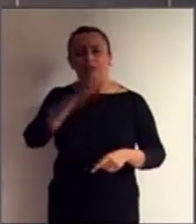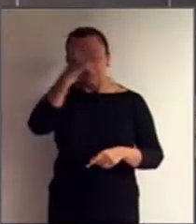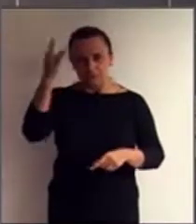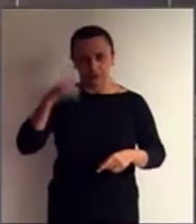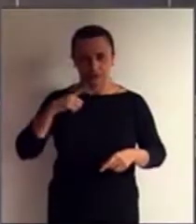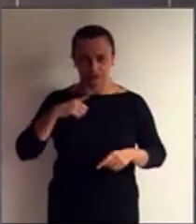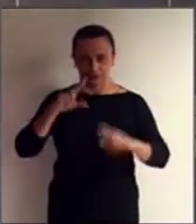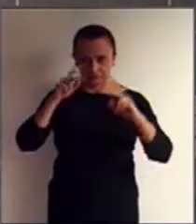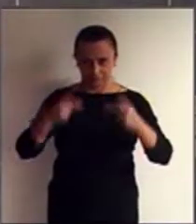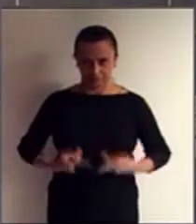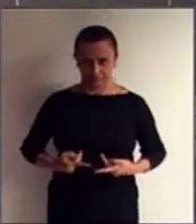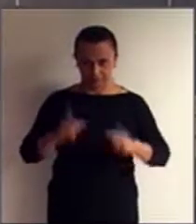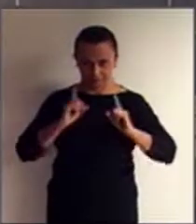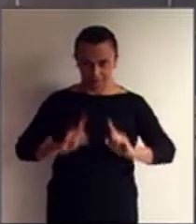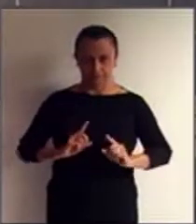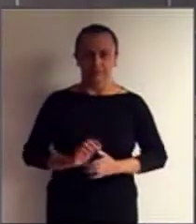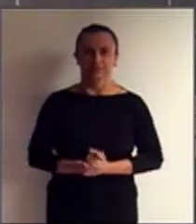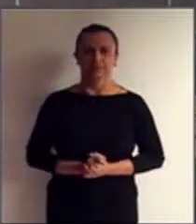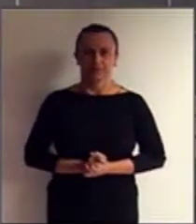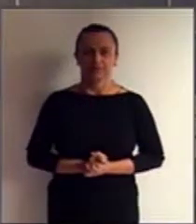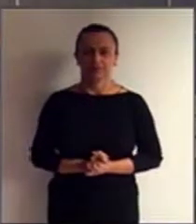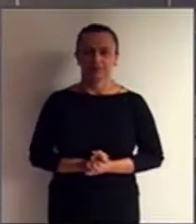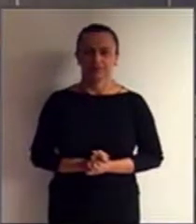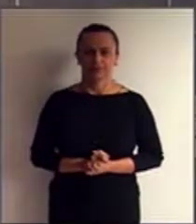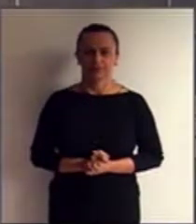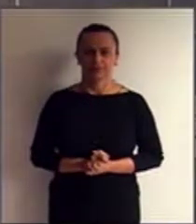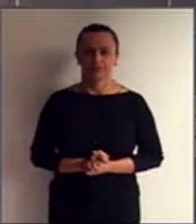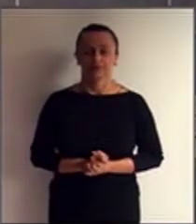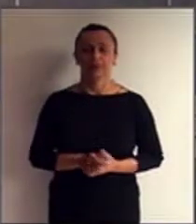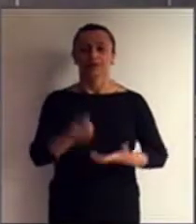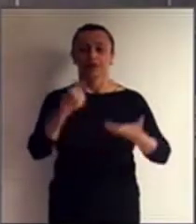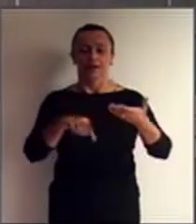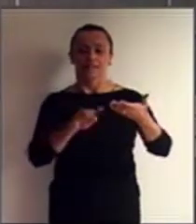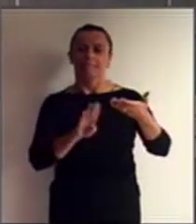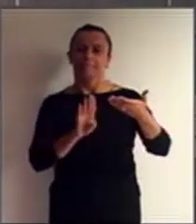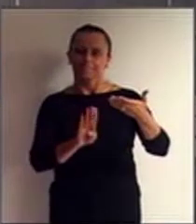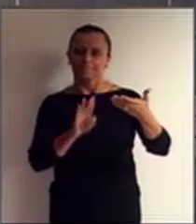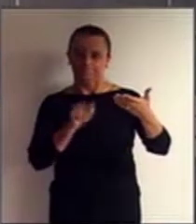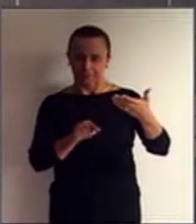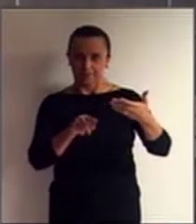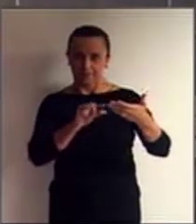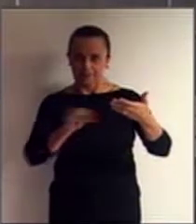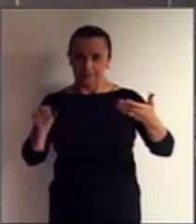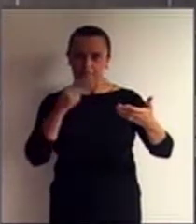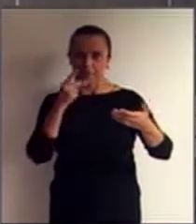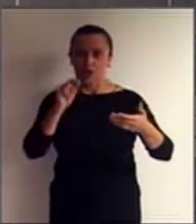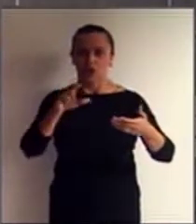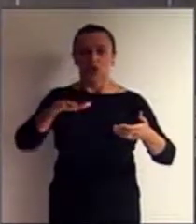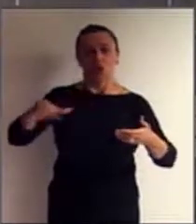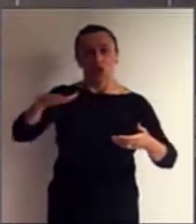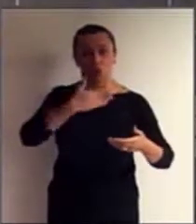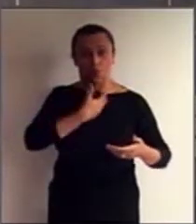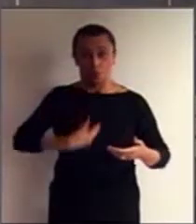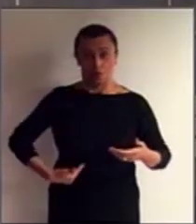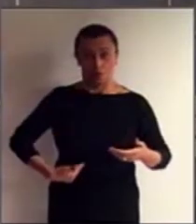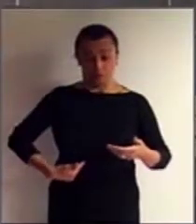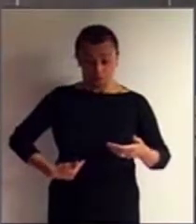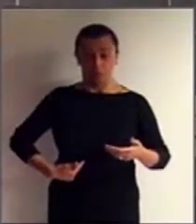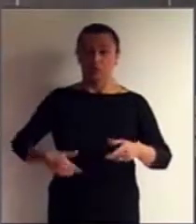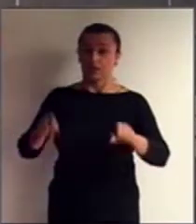deficiência. Lá no item D, assegurar que as autoridades públicas e as instituições